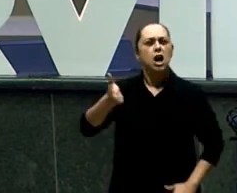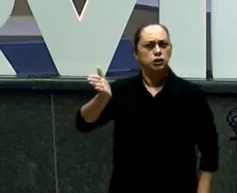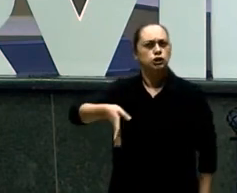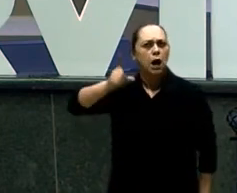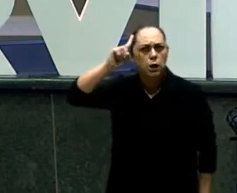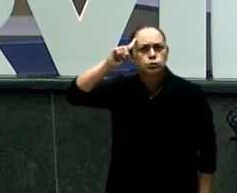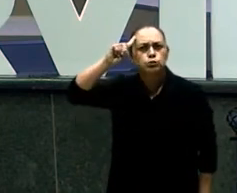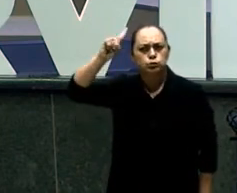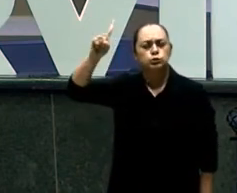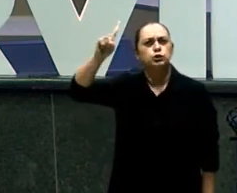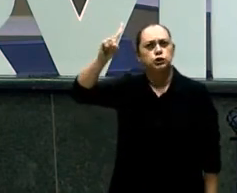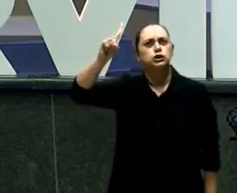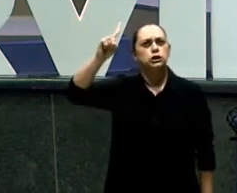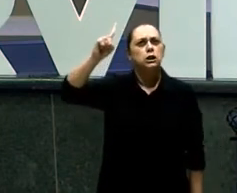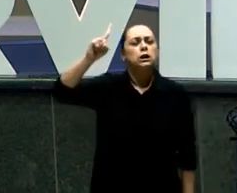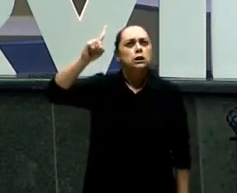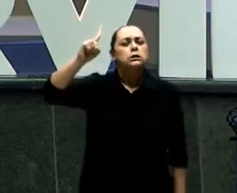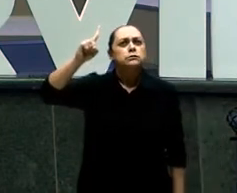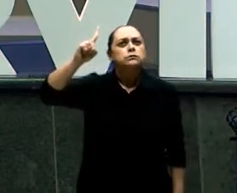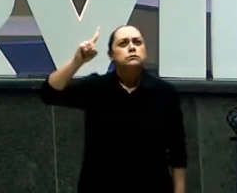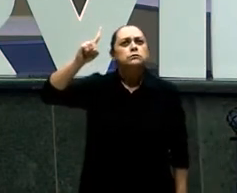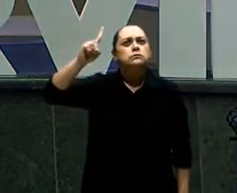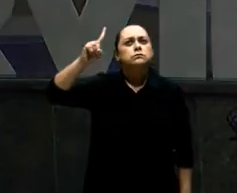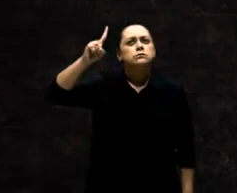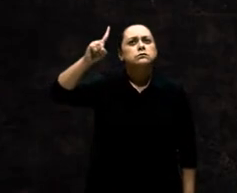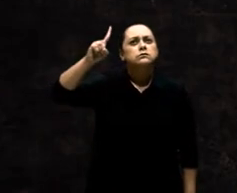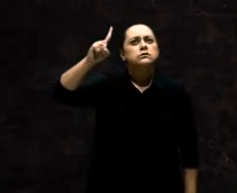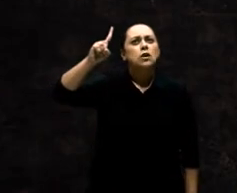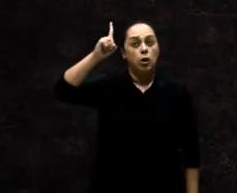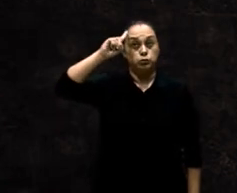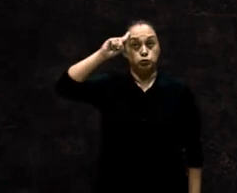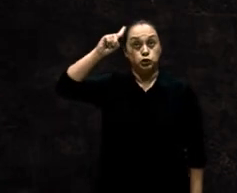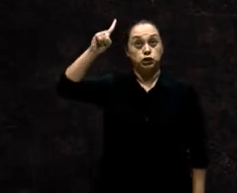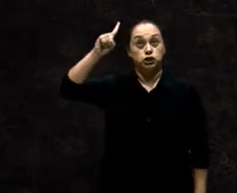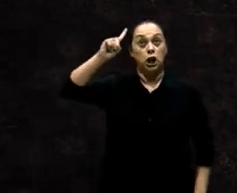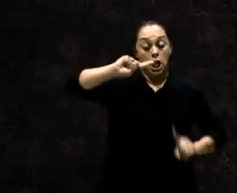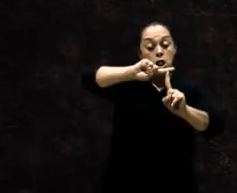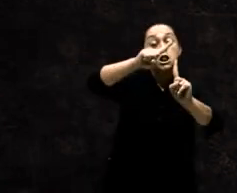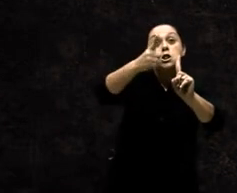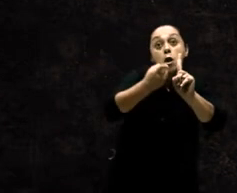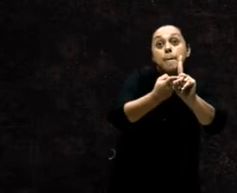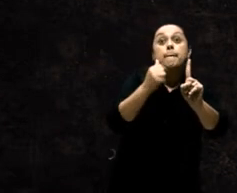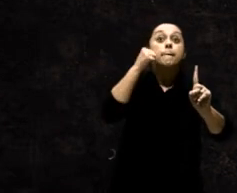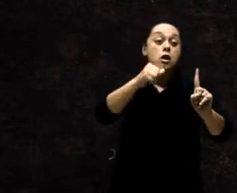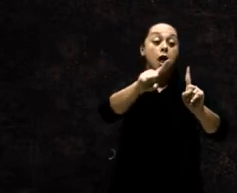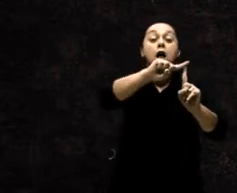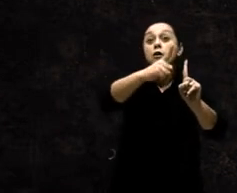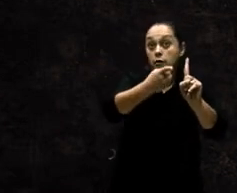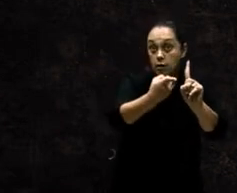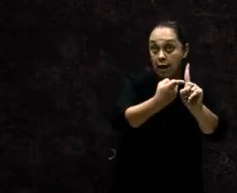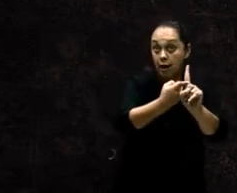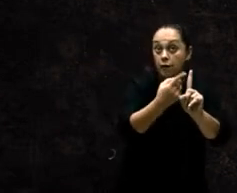dar à luz Eis, gêmeos no seu ventre E saiu o primeiro, ruivo